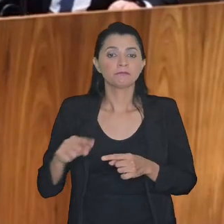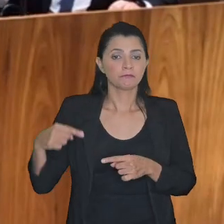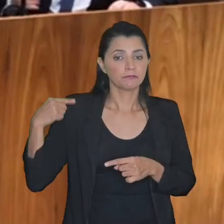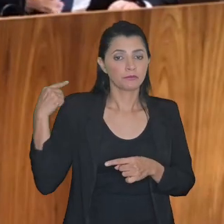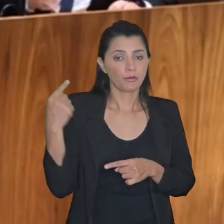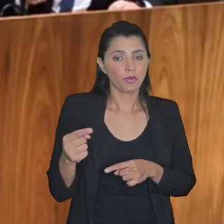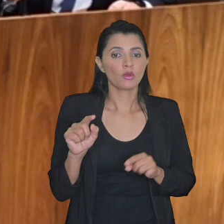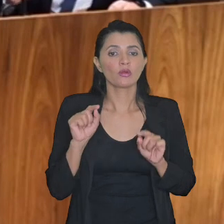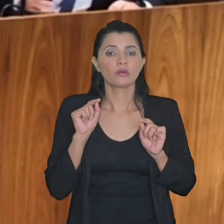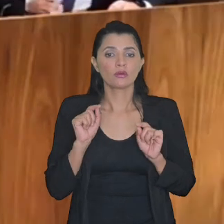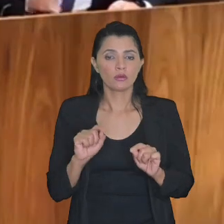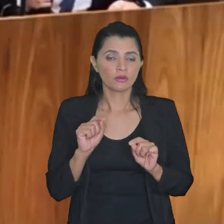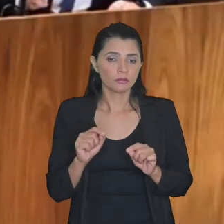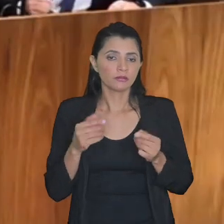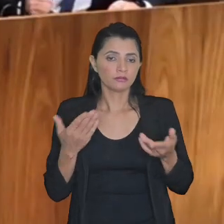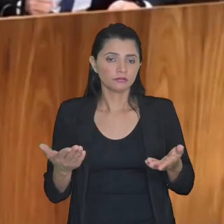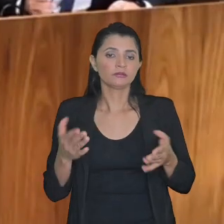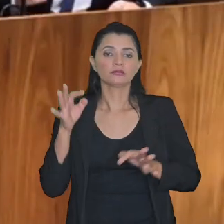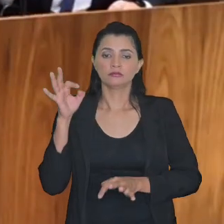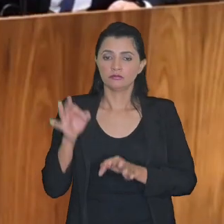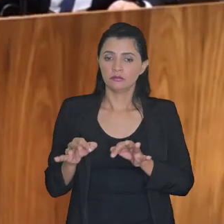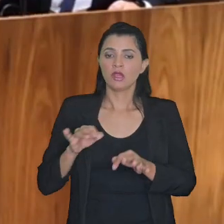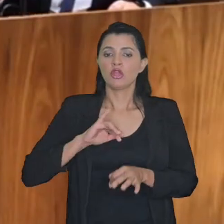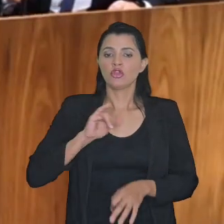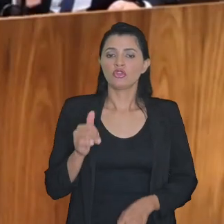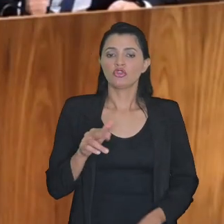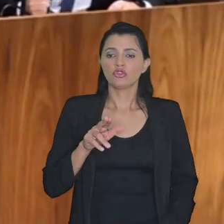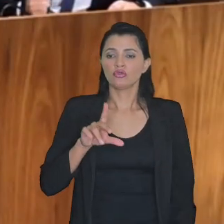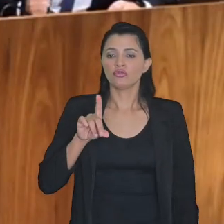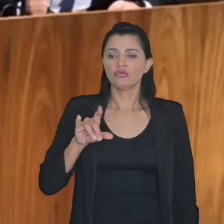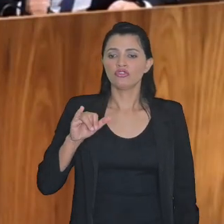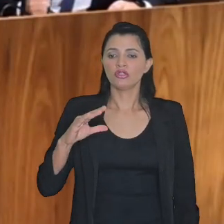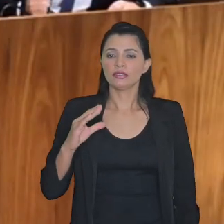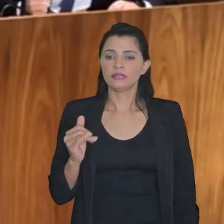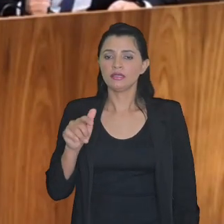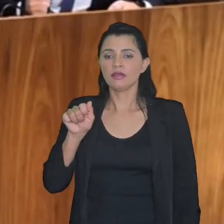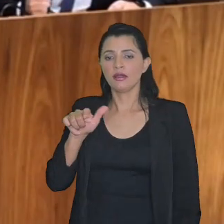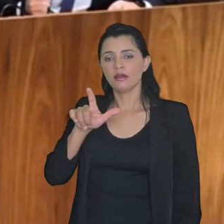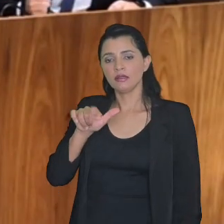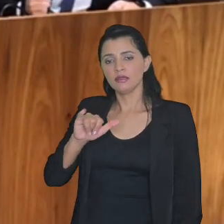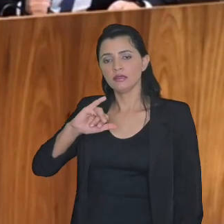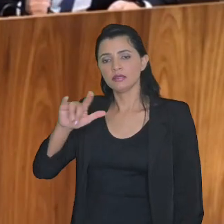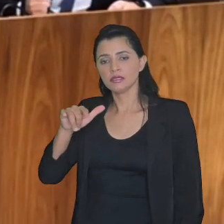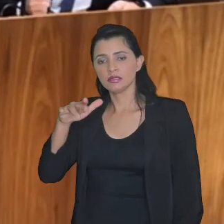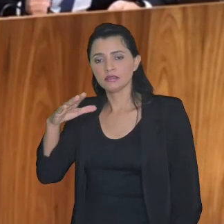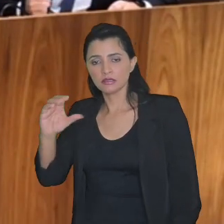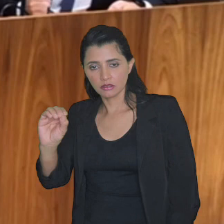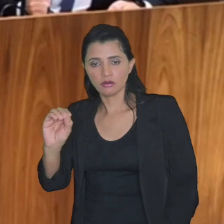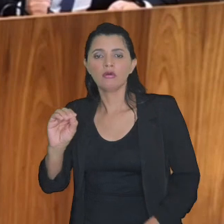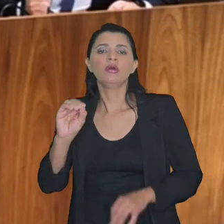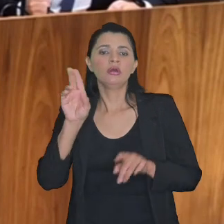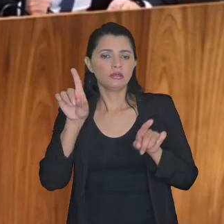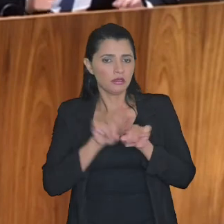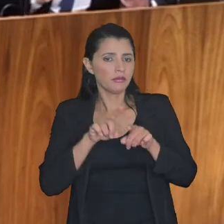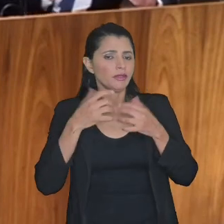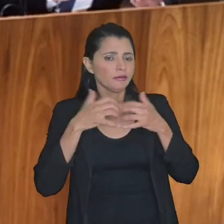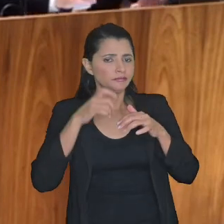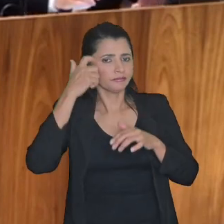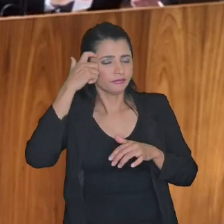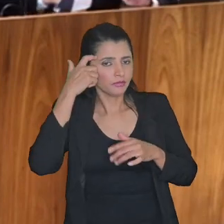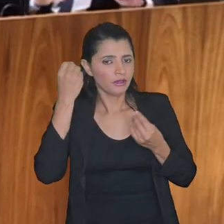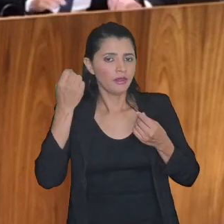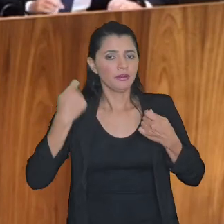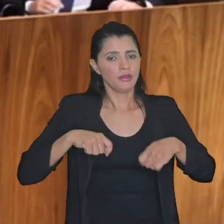posteriormente um problema da judicialização como a gente já também trouxe essa reflexão da